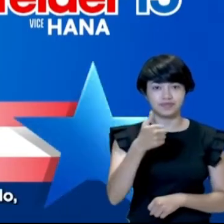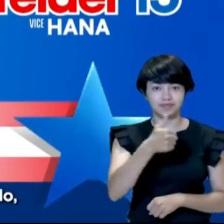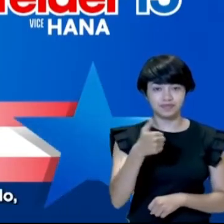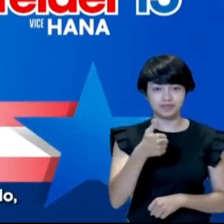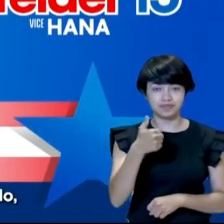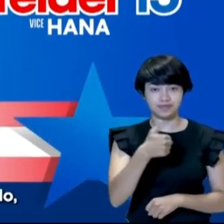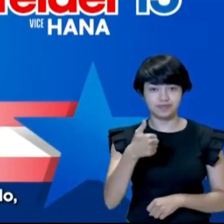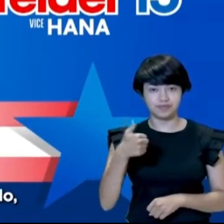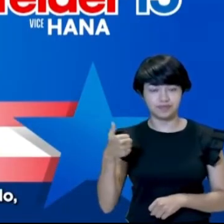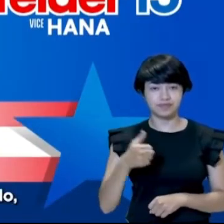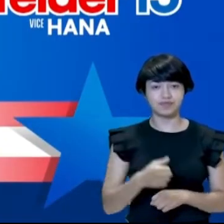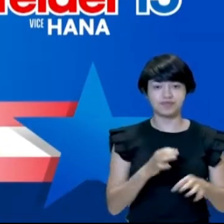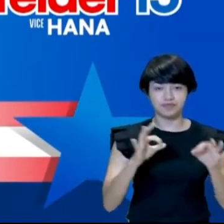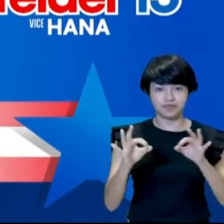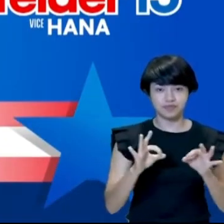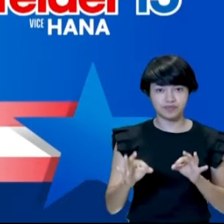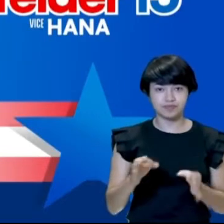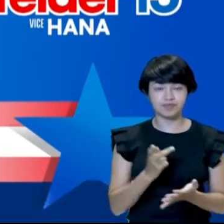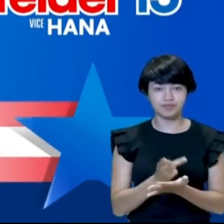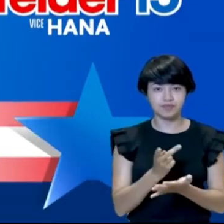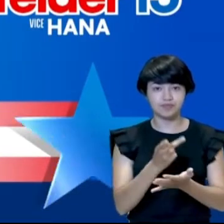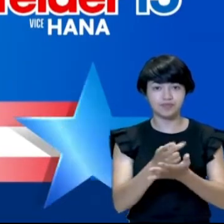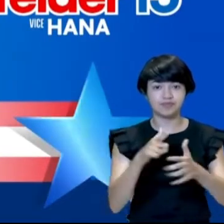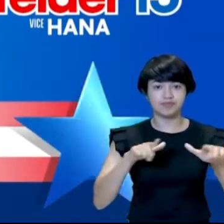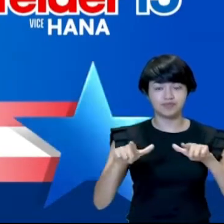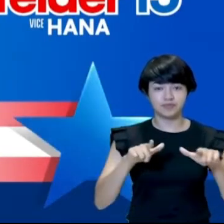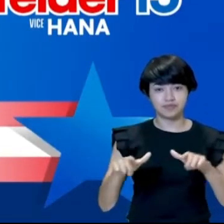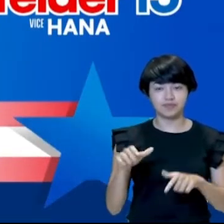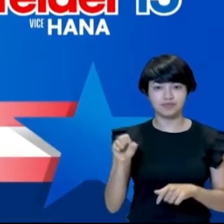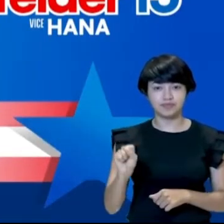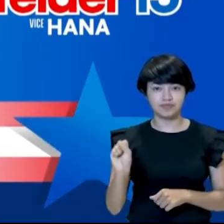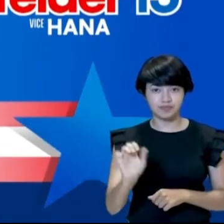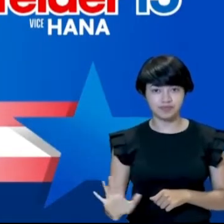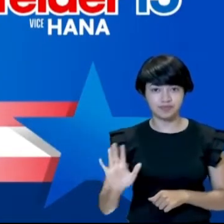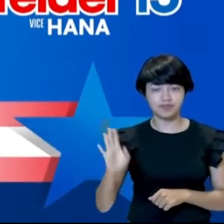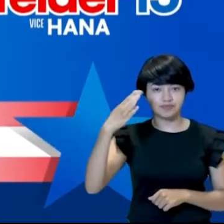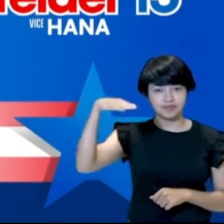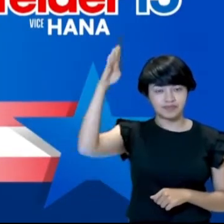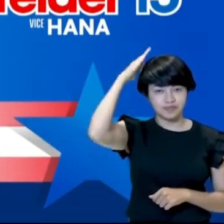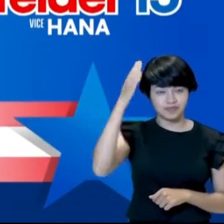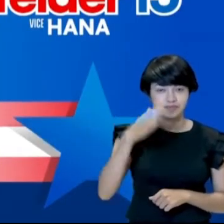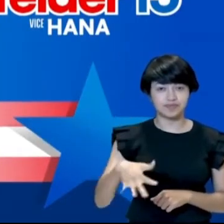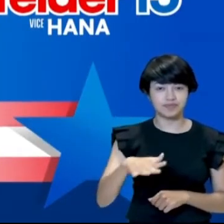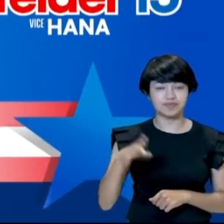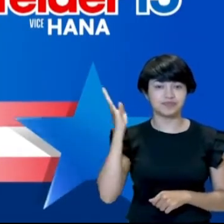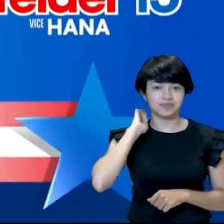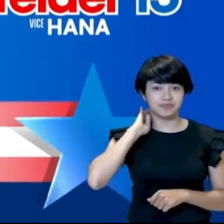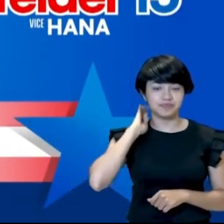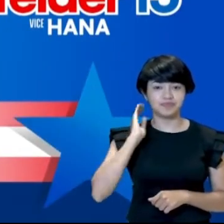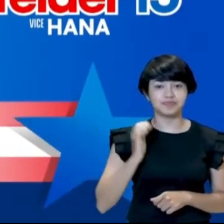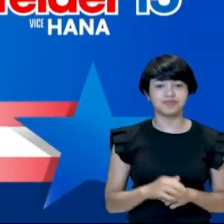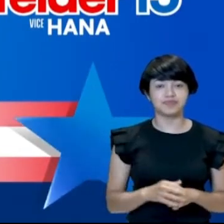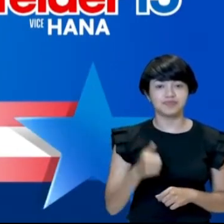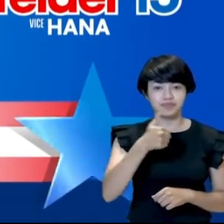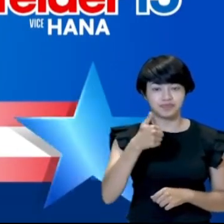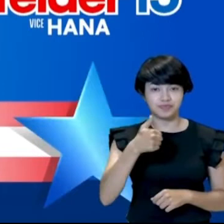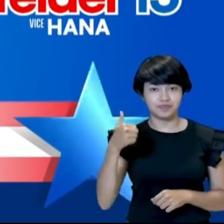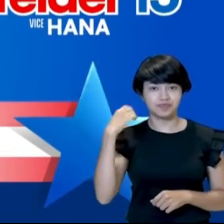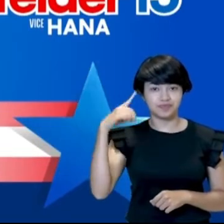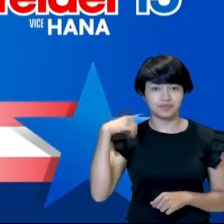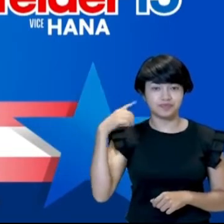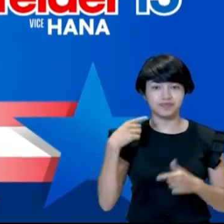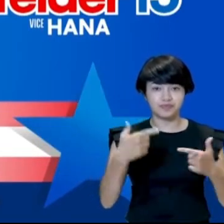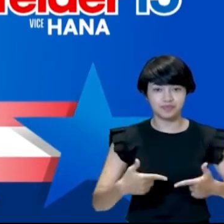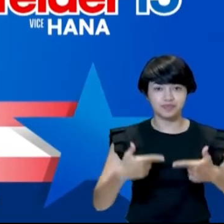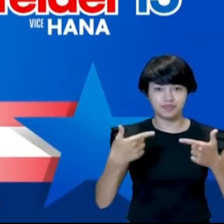preparado para continuar a servir o meu sul e sudeste do Pará e região metropolitana. 1111 é um deputado que lutou pela aplicação